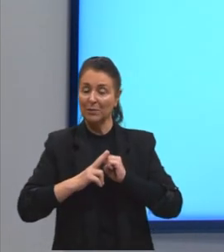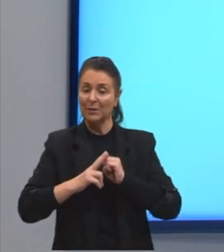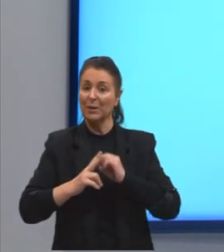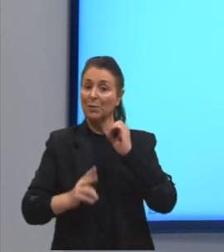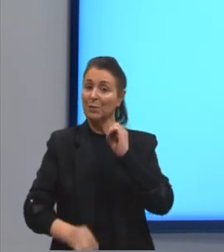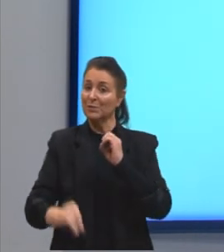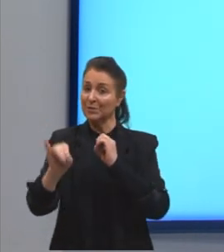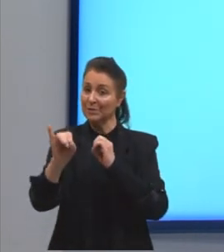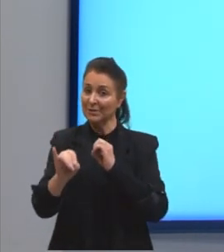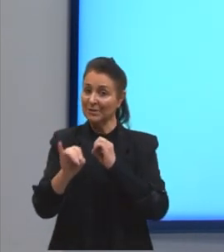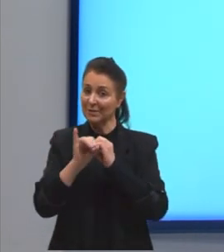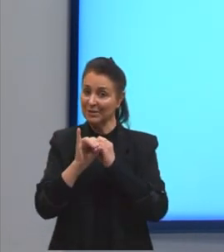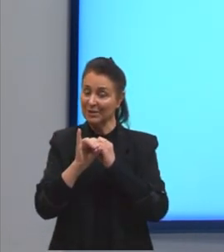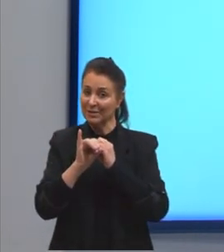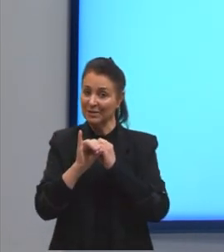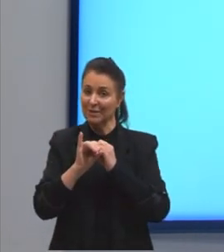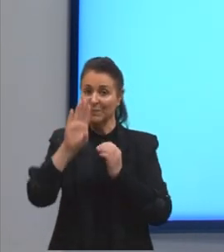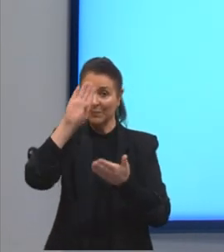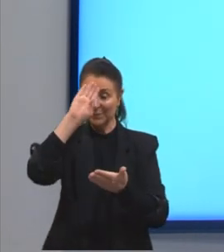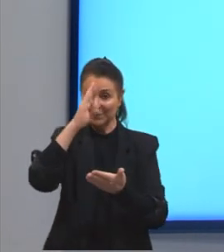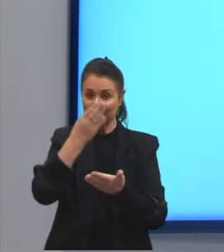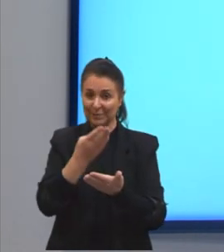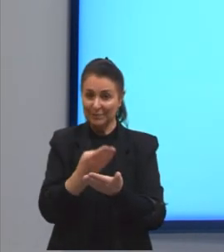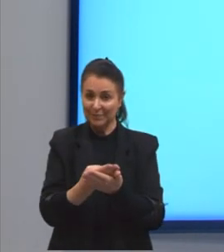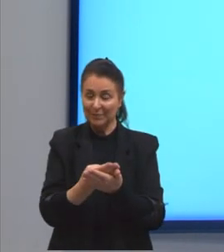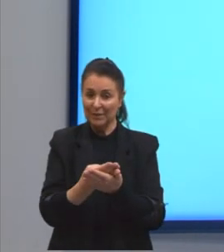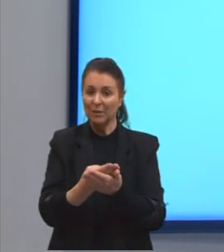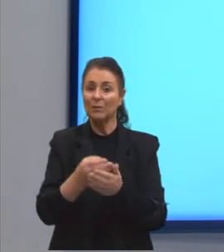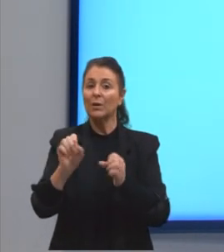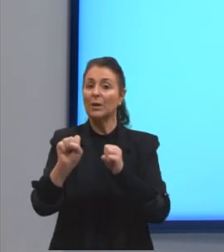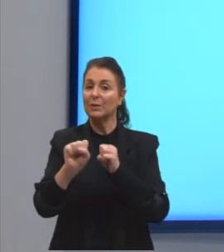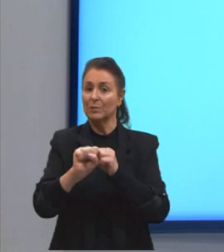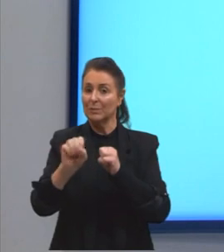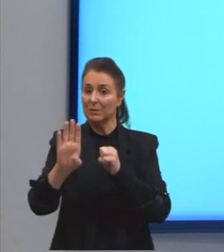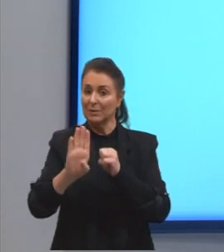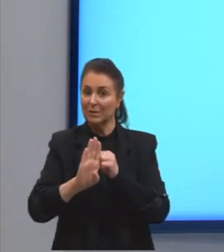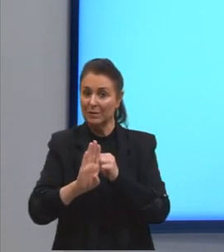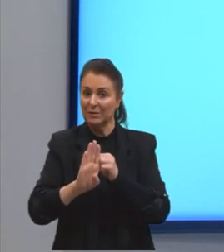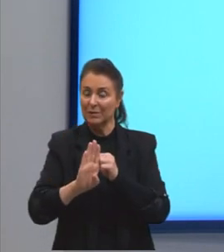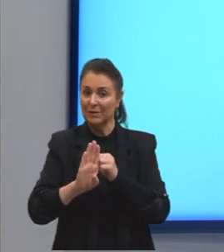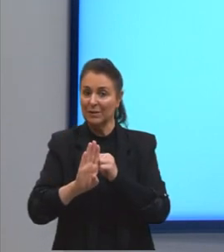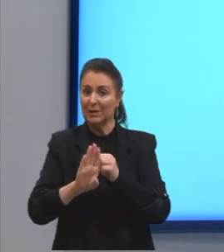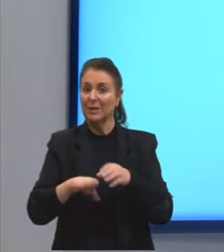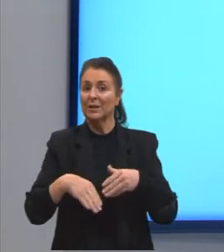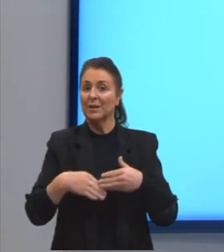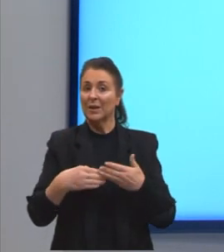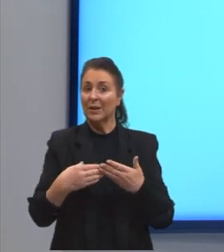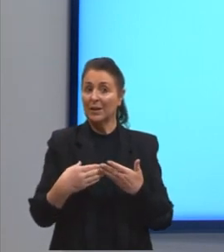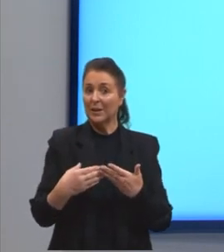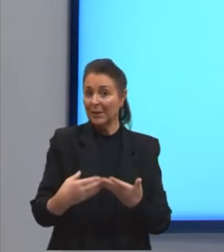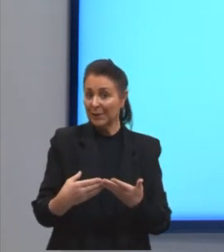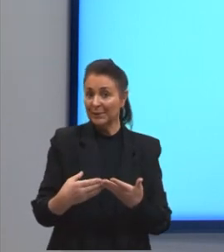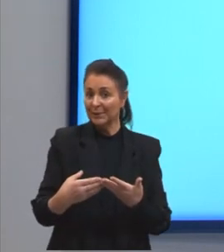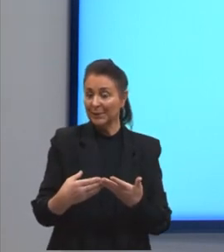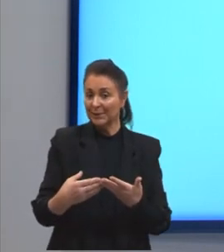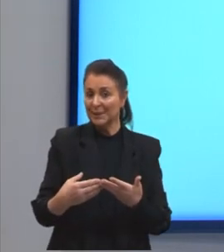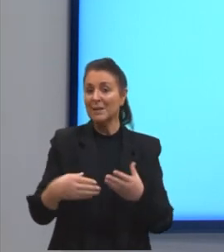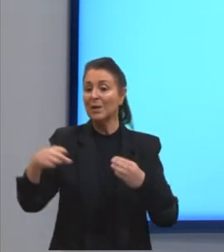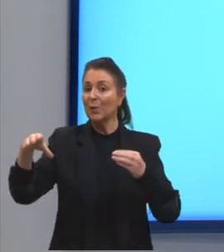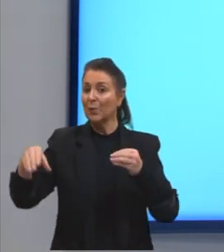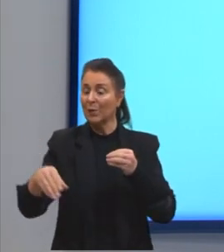indireto. Confiança é substantivo. Então, isso daqui vai ser um